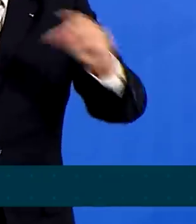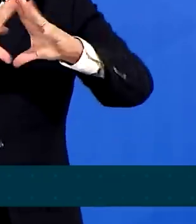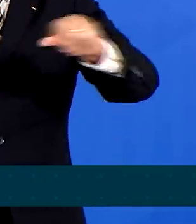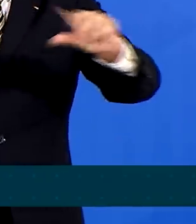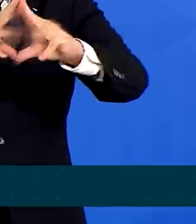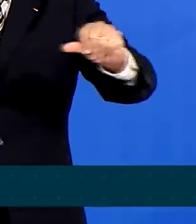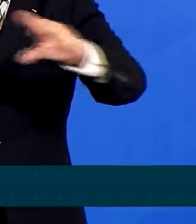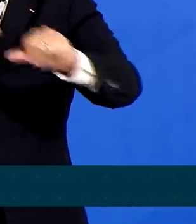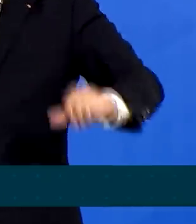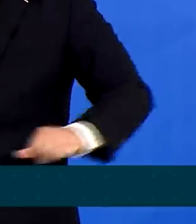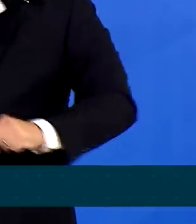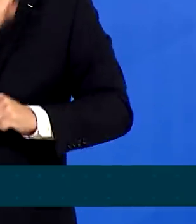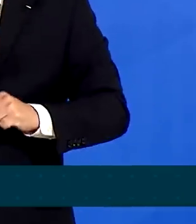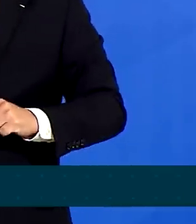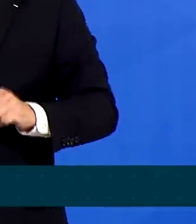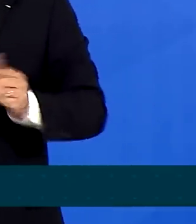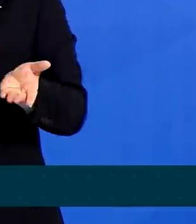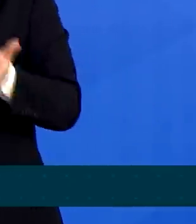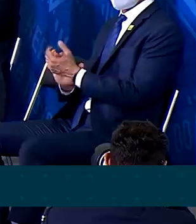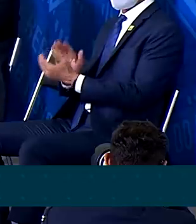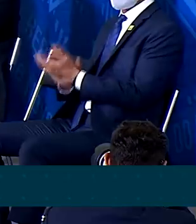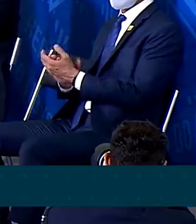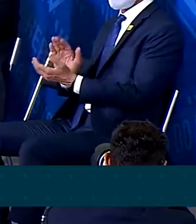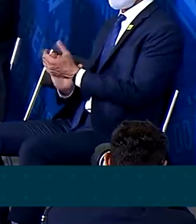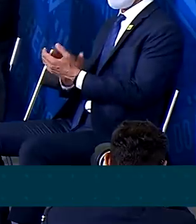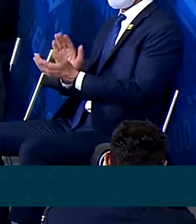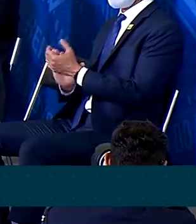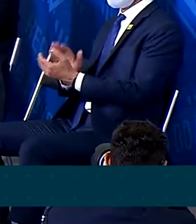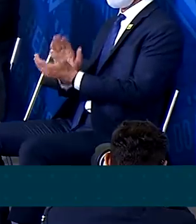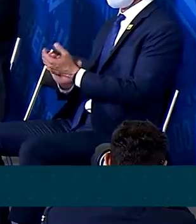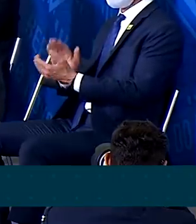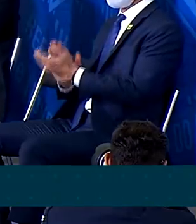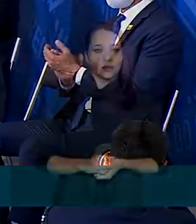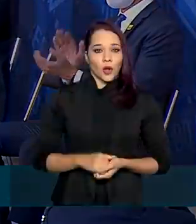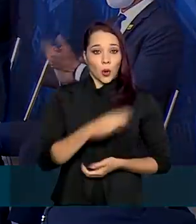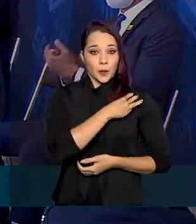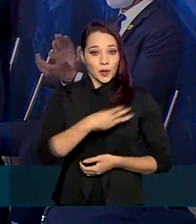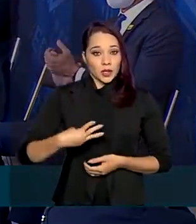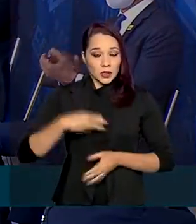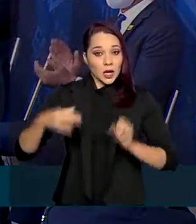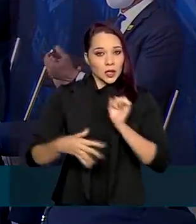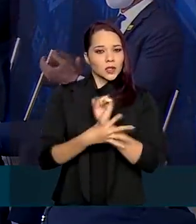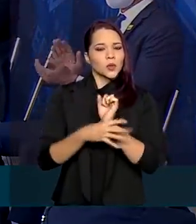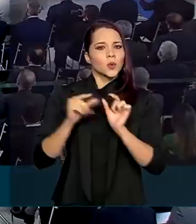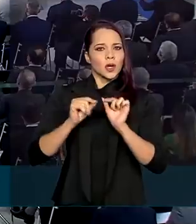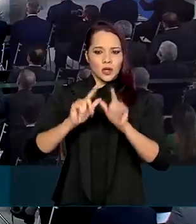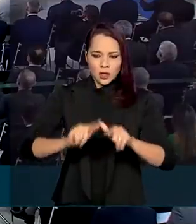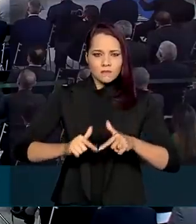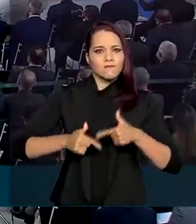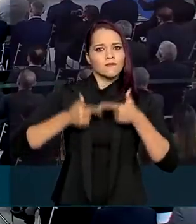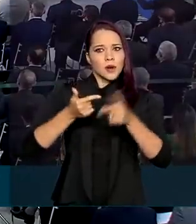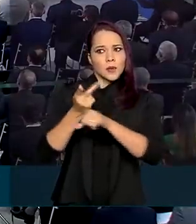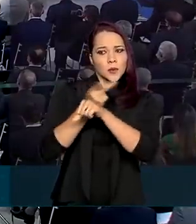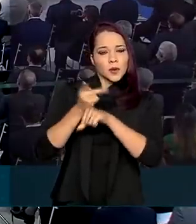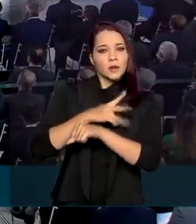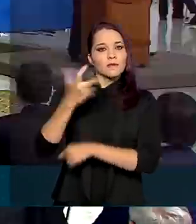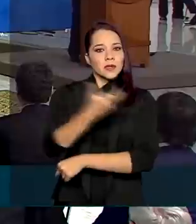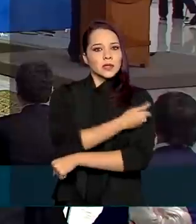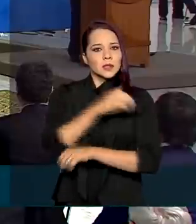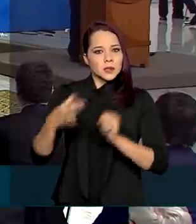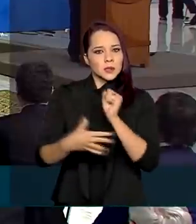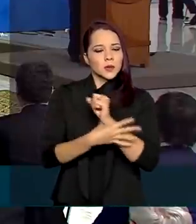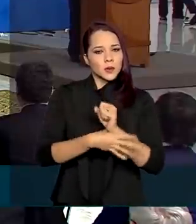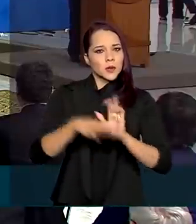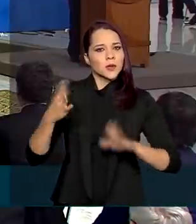O tratamento precoce salva vidas. O ministro garantiu ainda que está empenhado na busca por uma vacina segura e